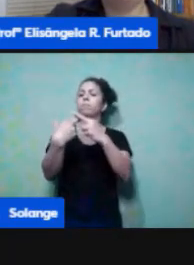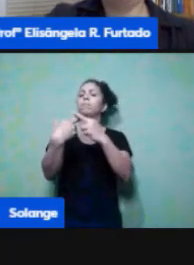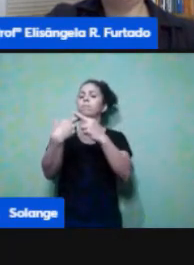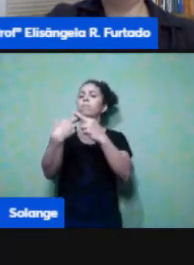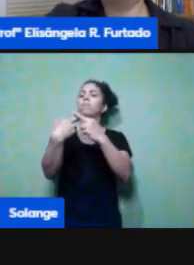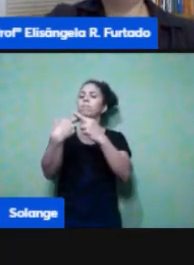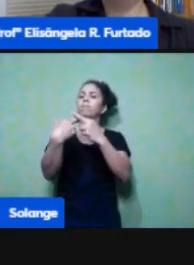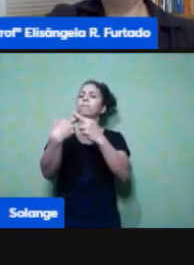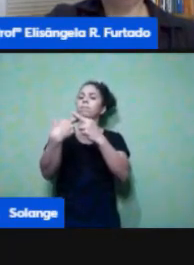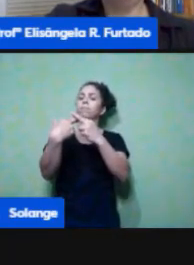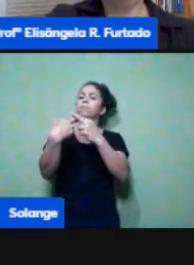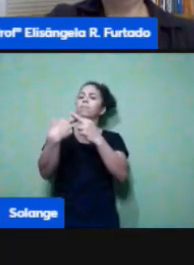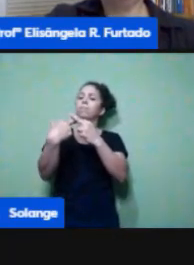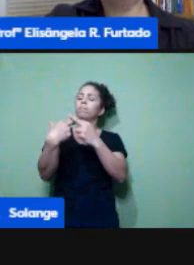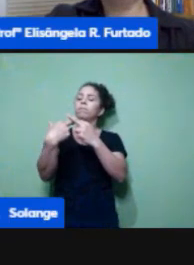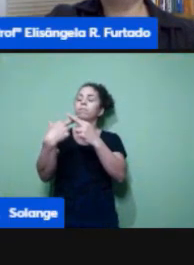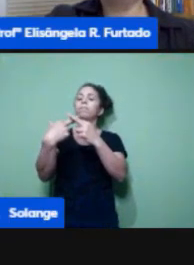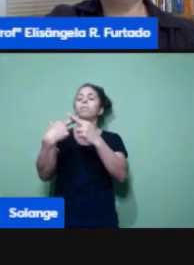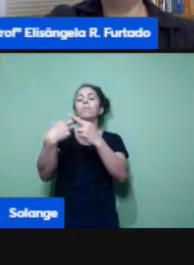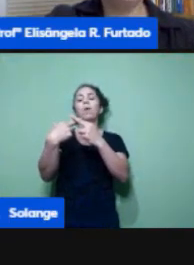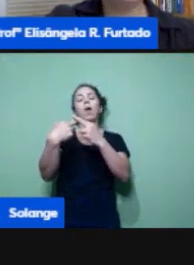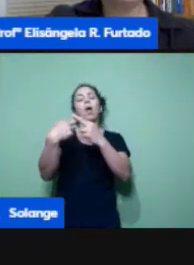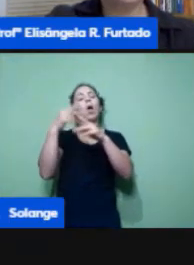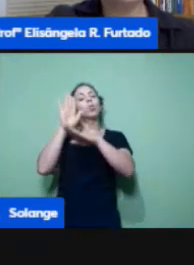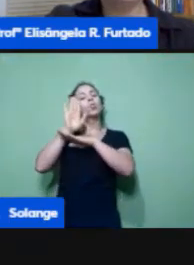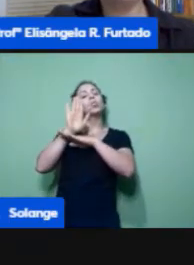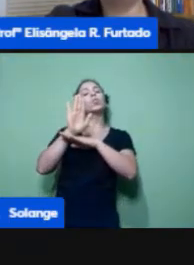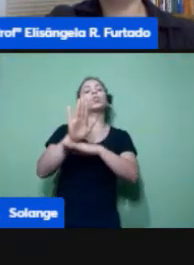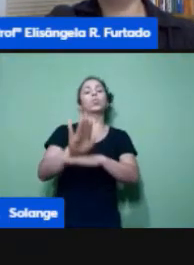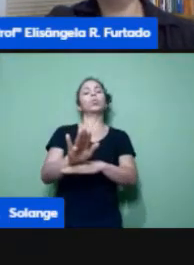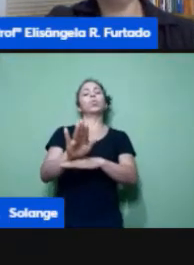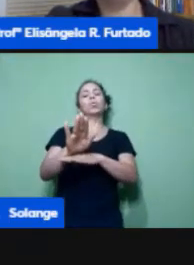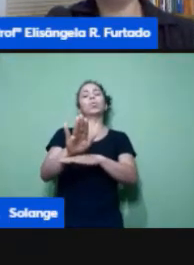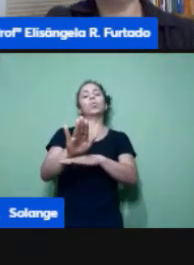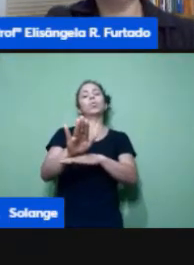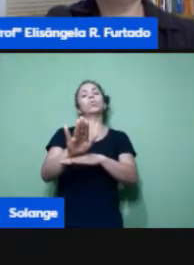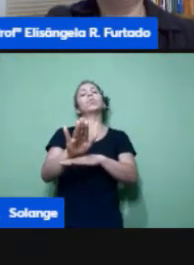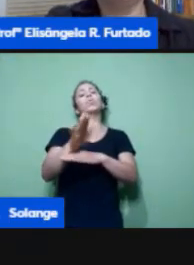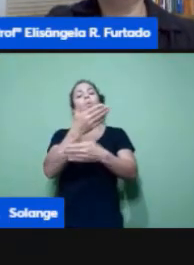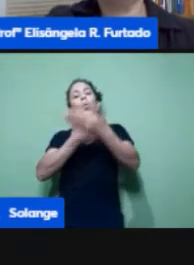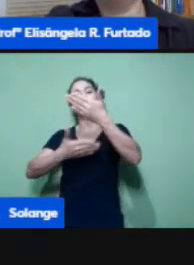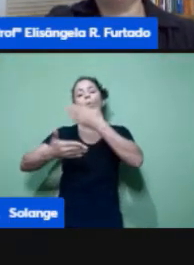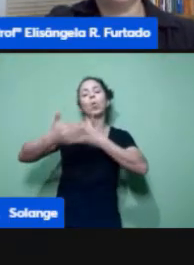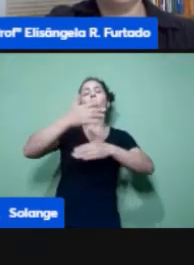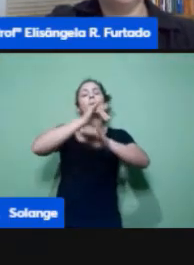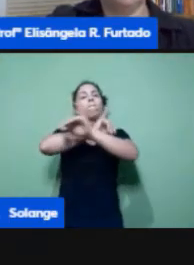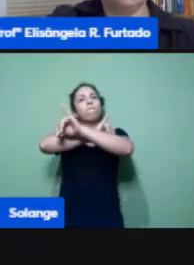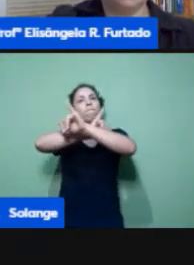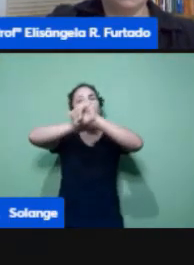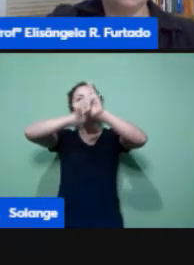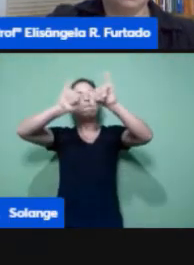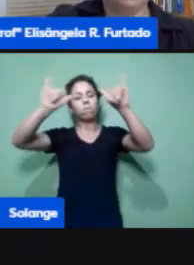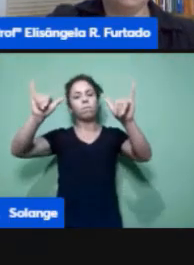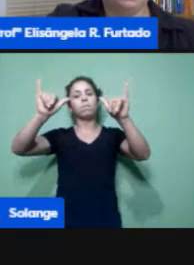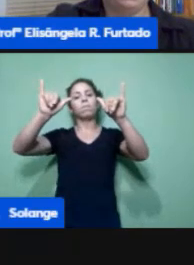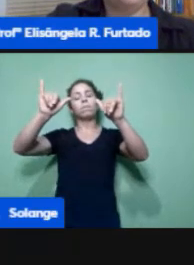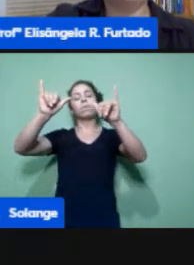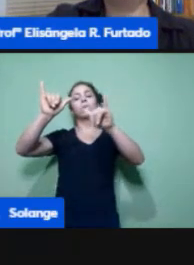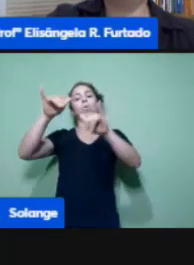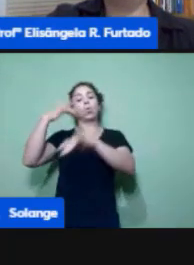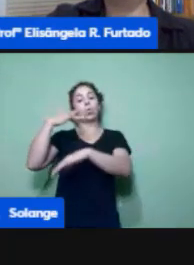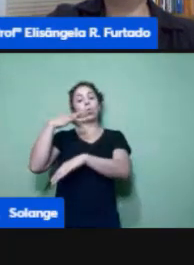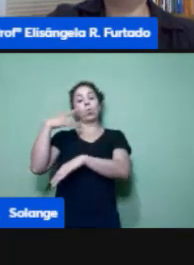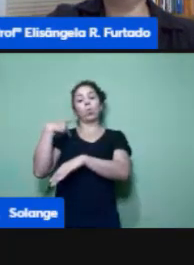está contribuindo com essa formação e essa informação para os nossos alunos, tá?